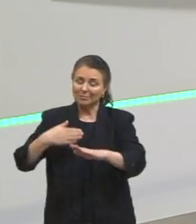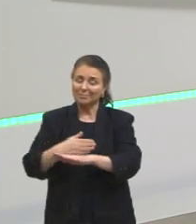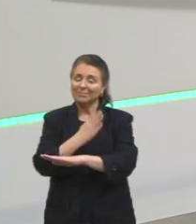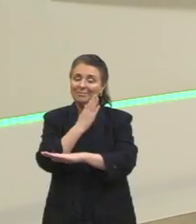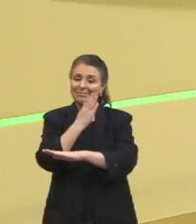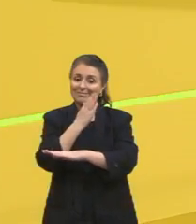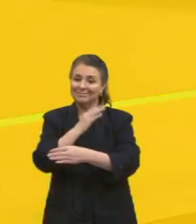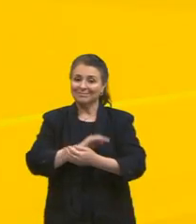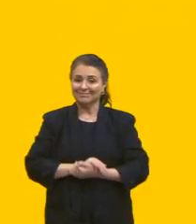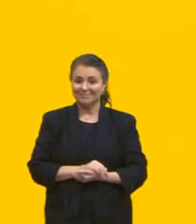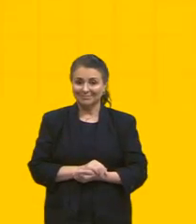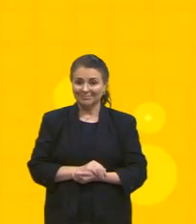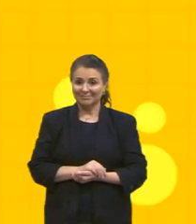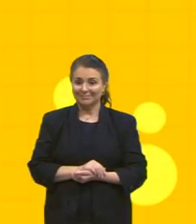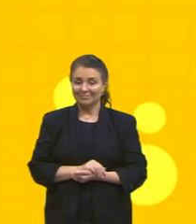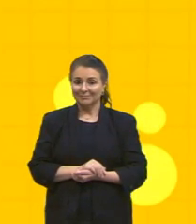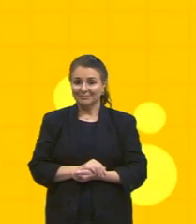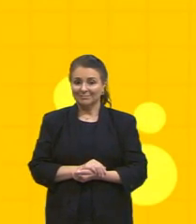passar.